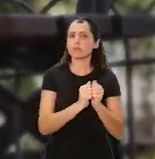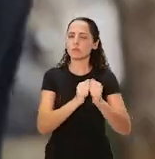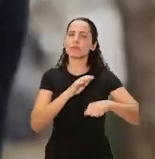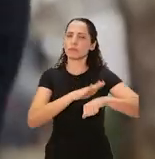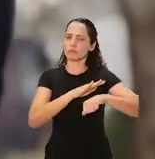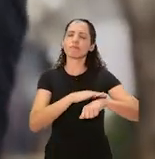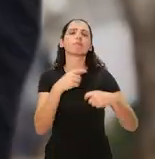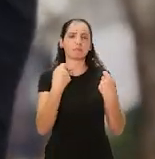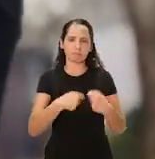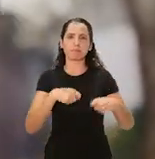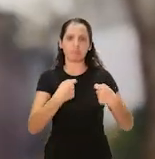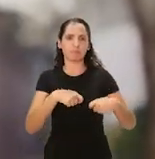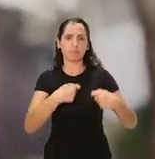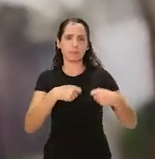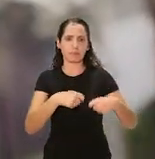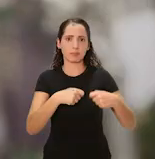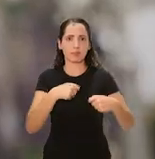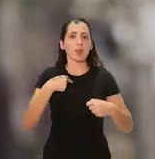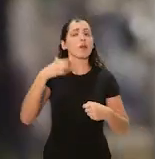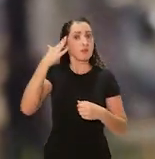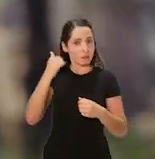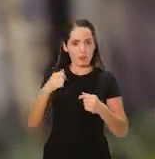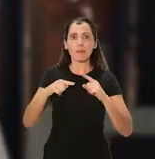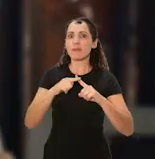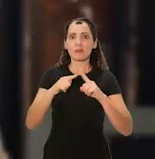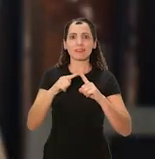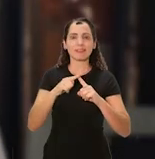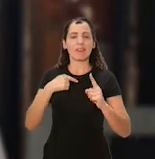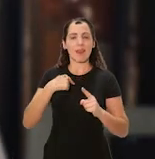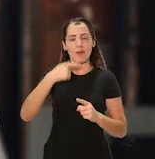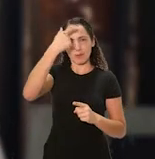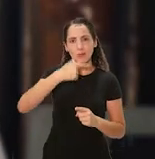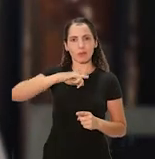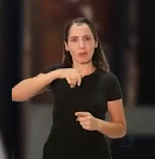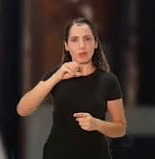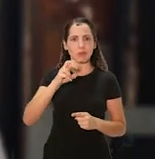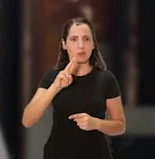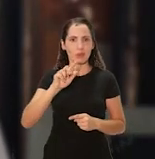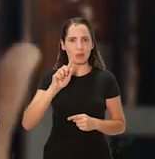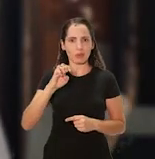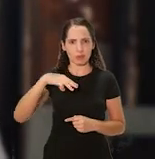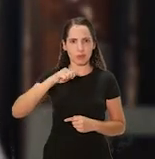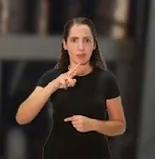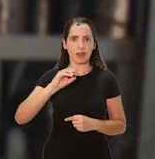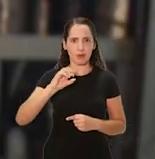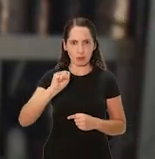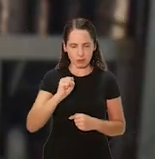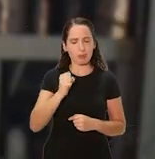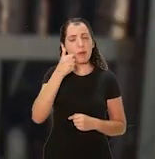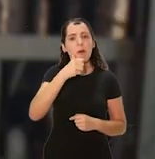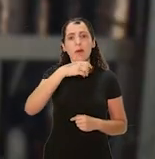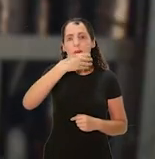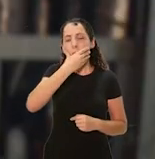lado dela, no momento que ela mais precisava. Eu sei disso tudo porque eu sou Jorge Marcos, pai do Roque. Eu